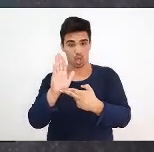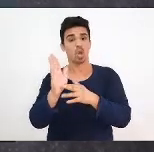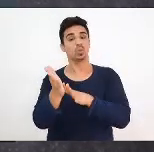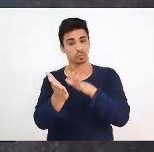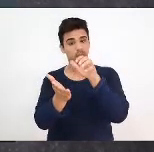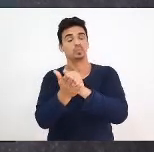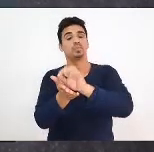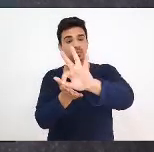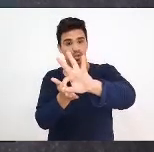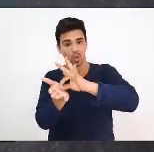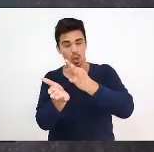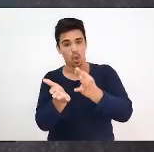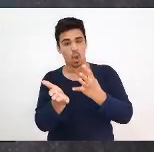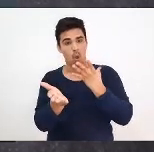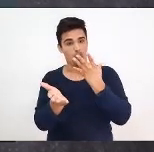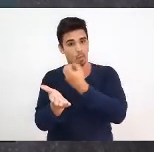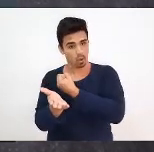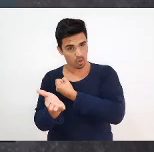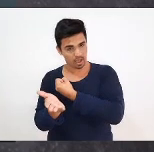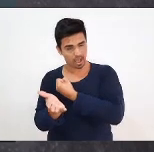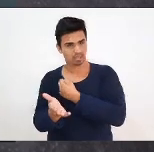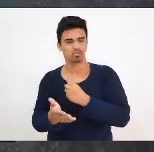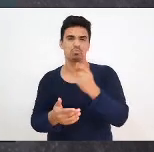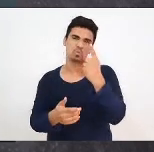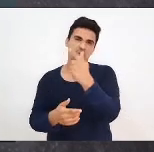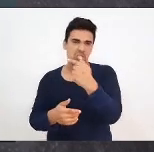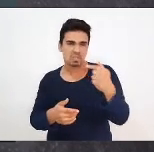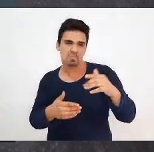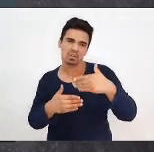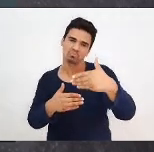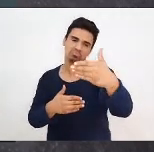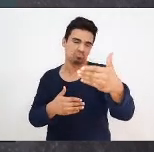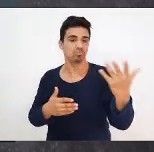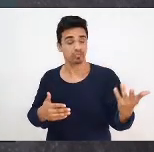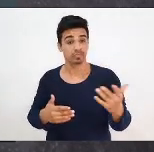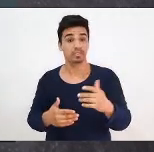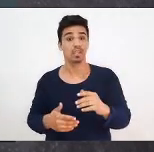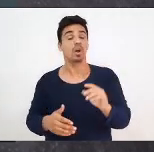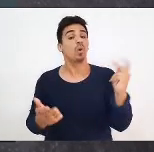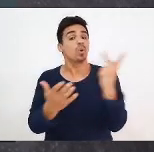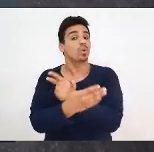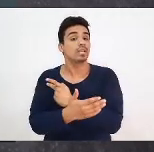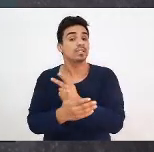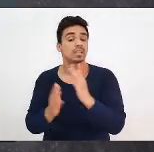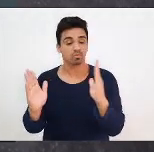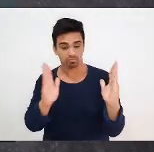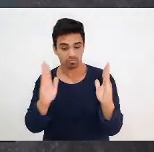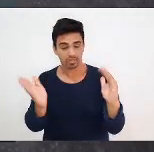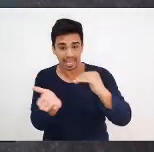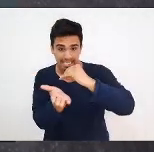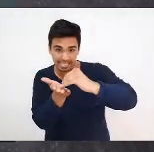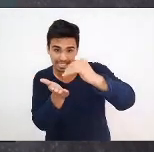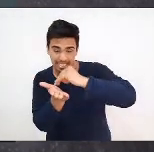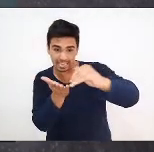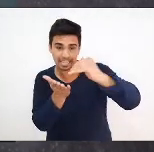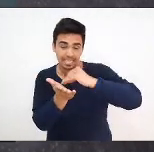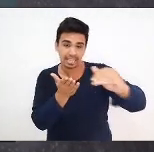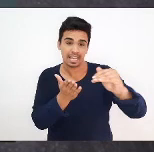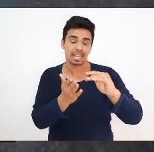pouco mais de uma semana. Neste meio tempo, a Secretaria de Regulação do Ensino Superior